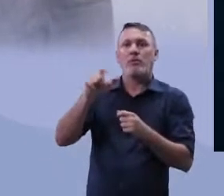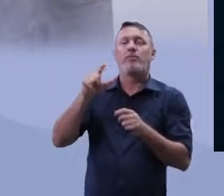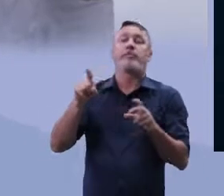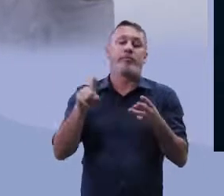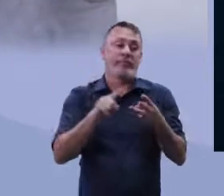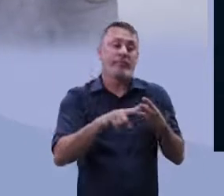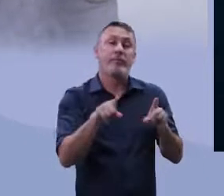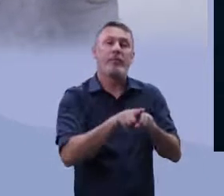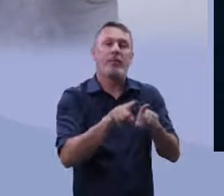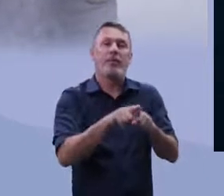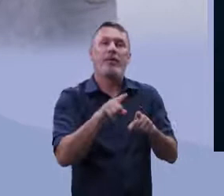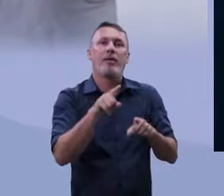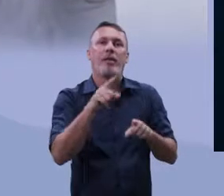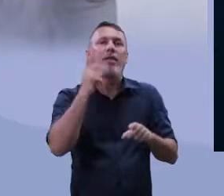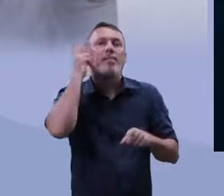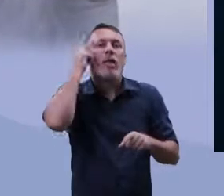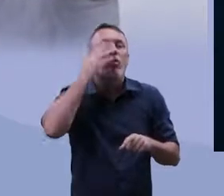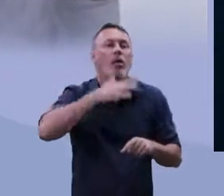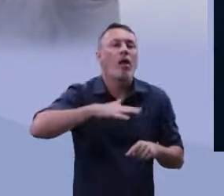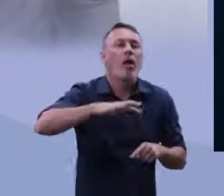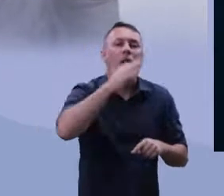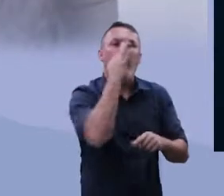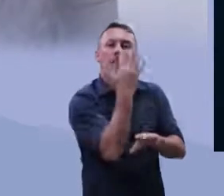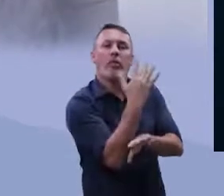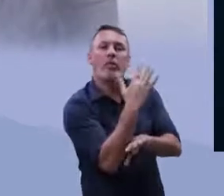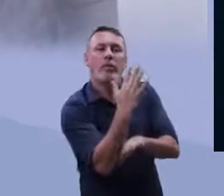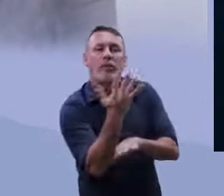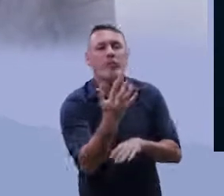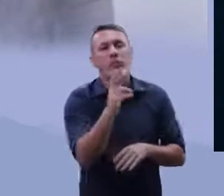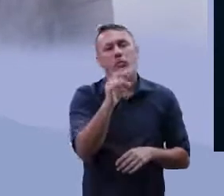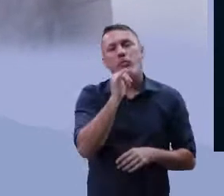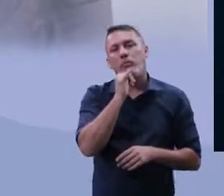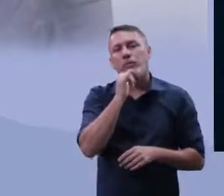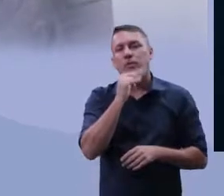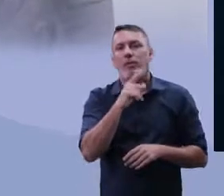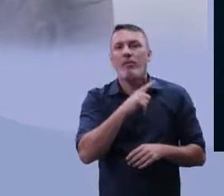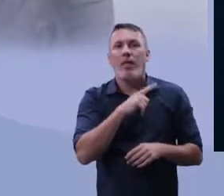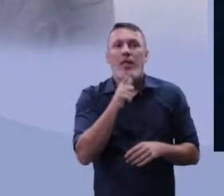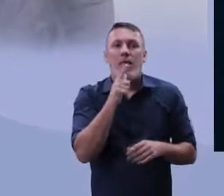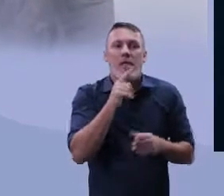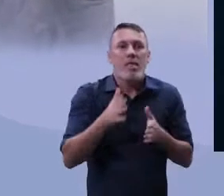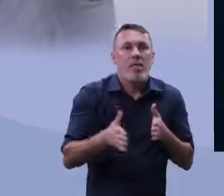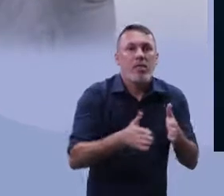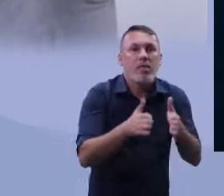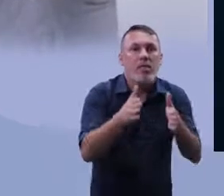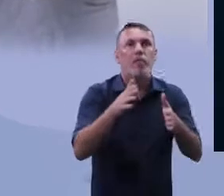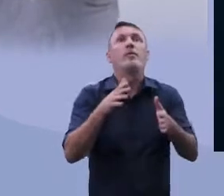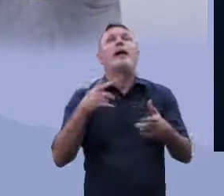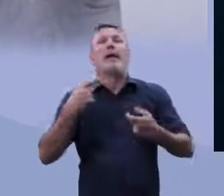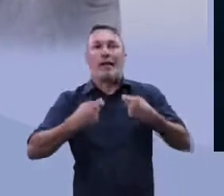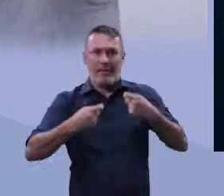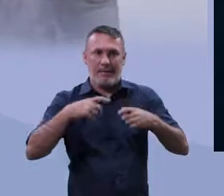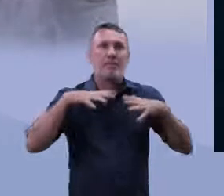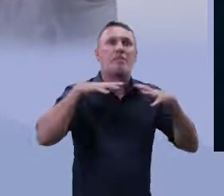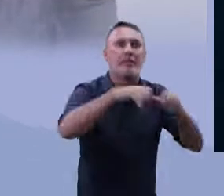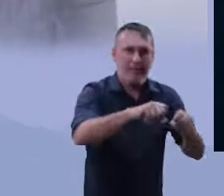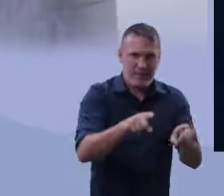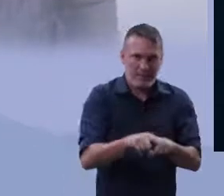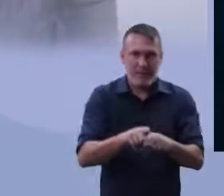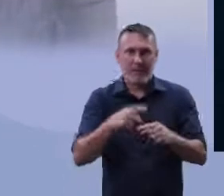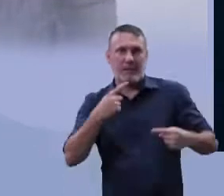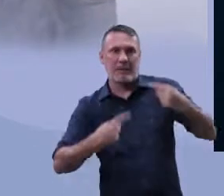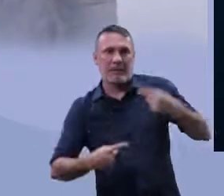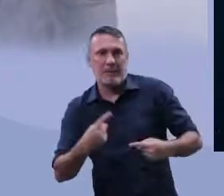questões relacionadas ao domínio de recursos naturais, como, por exemplo, a questão de nascentes de rios. Então,